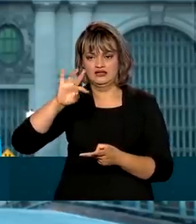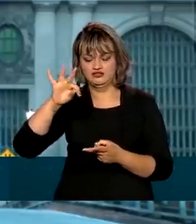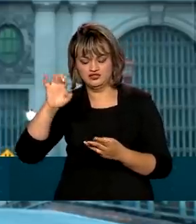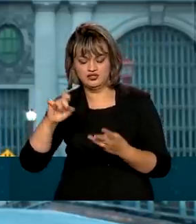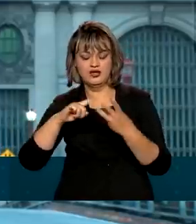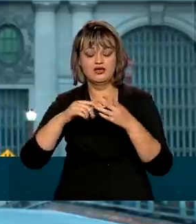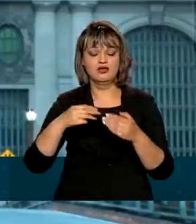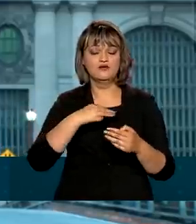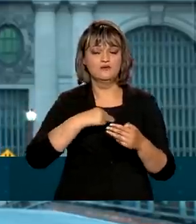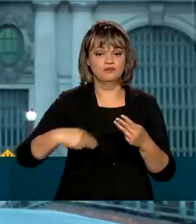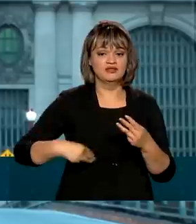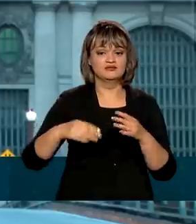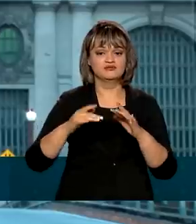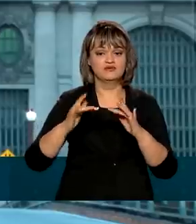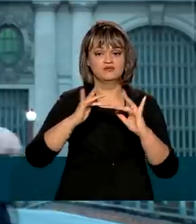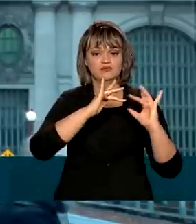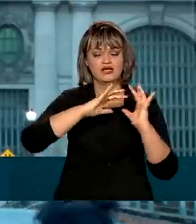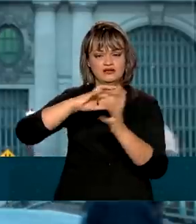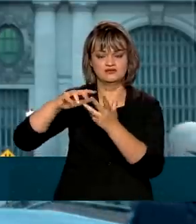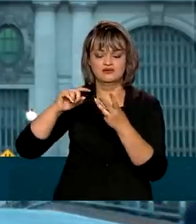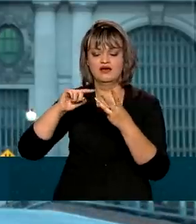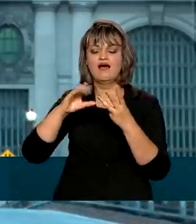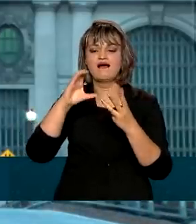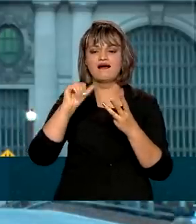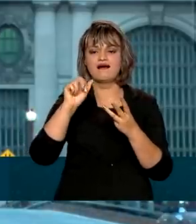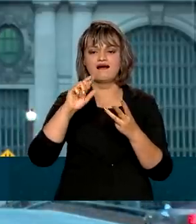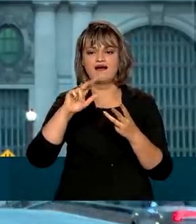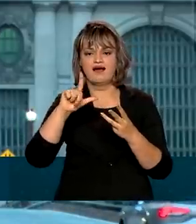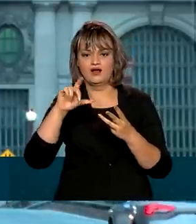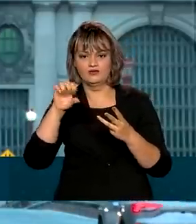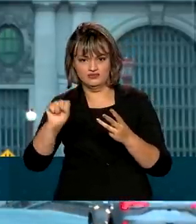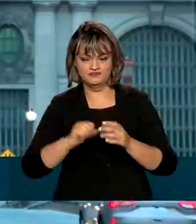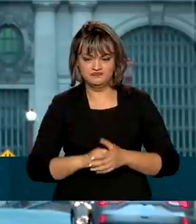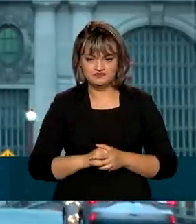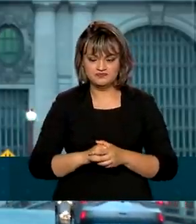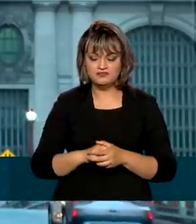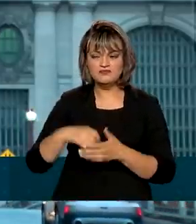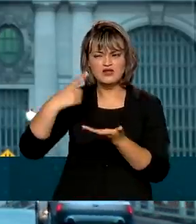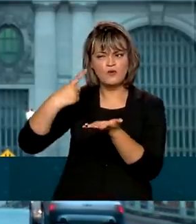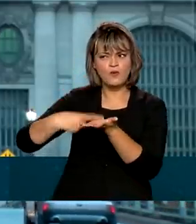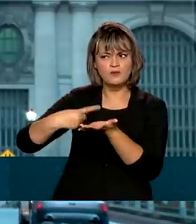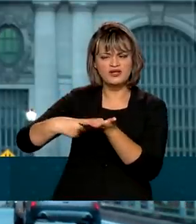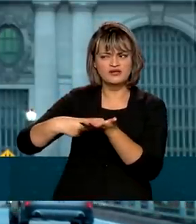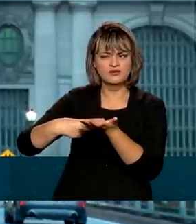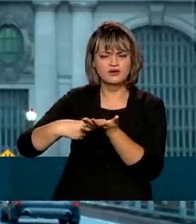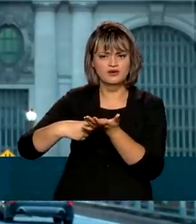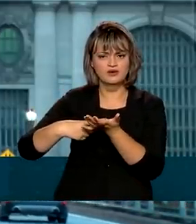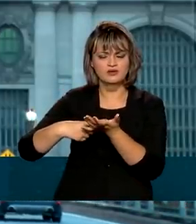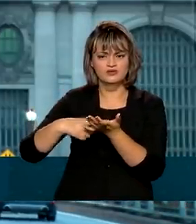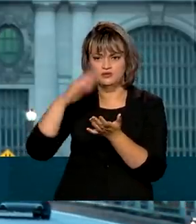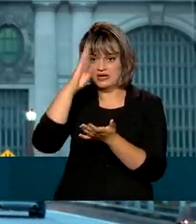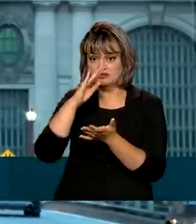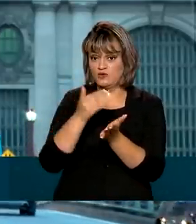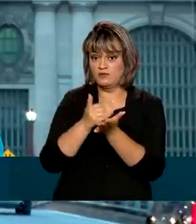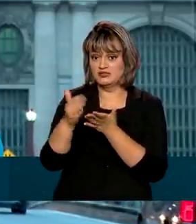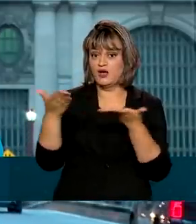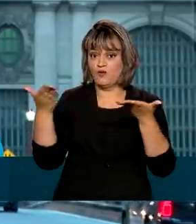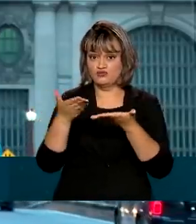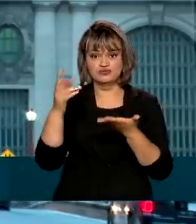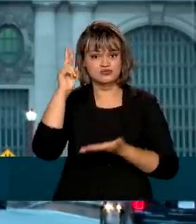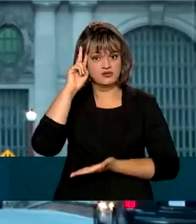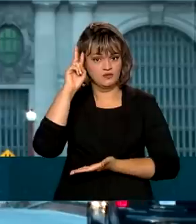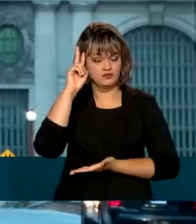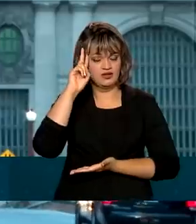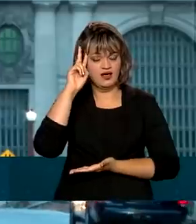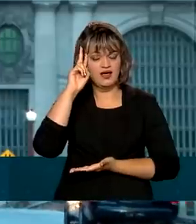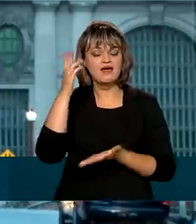Exteriores, Carlos Alberto França. A agenda da comitiva brasileira começa, então, hoje, nesta segunda-feira.